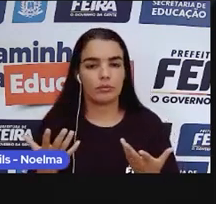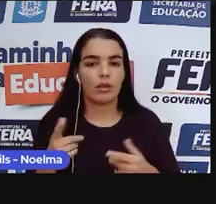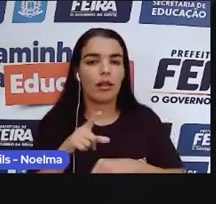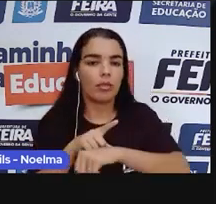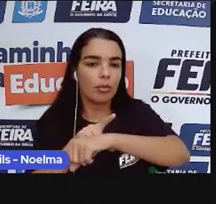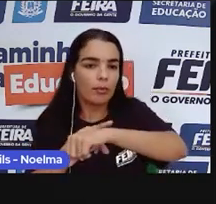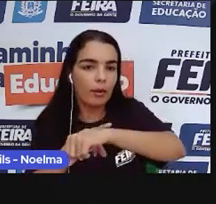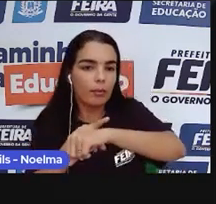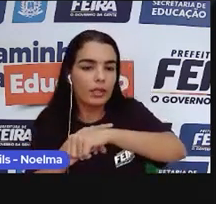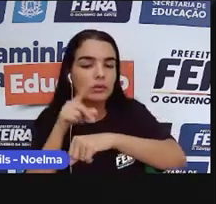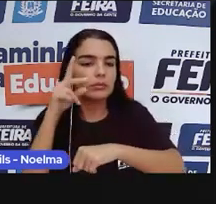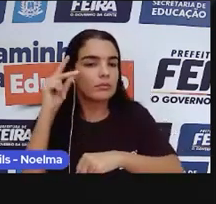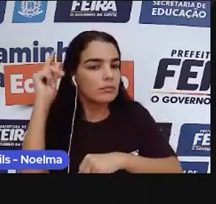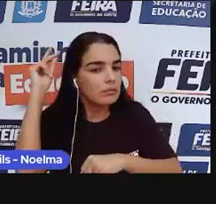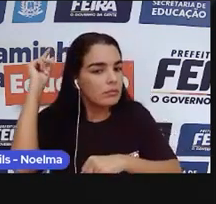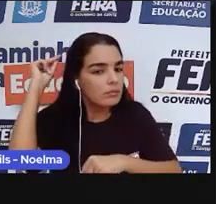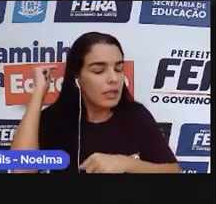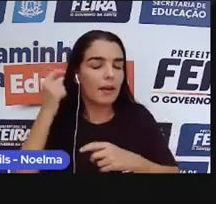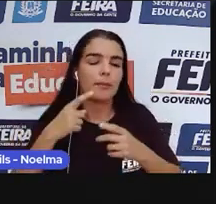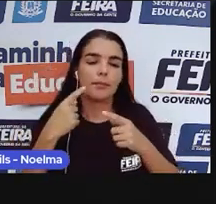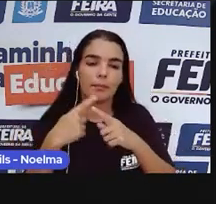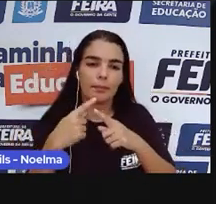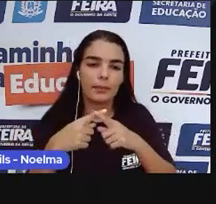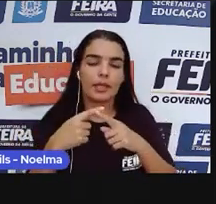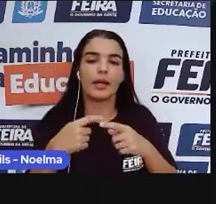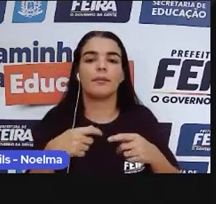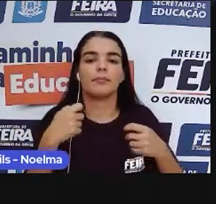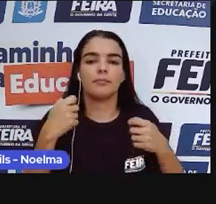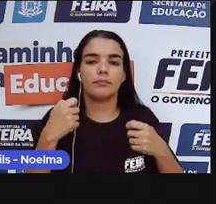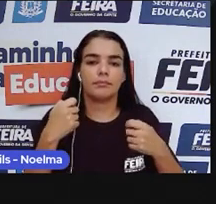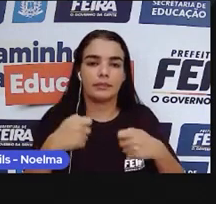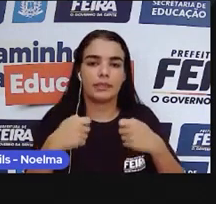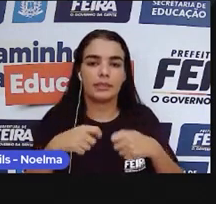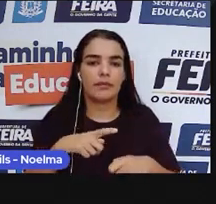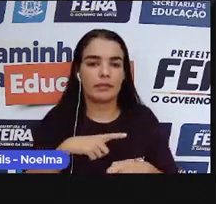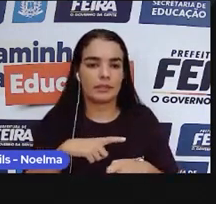momento para ser explorado economicamente.